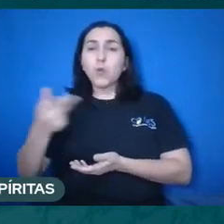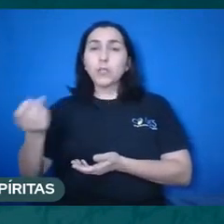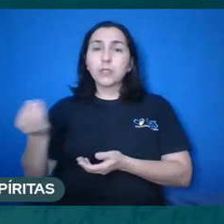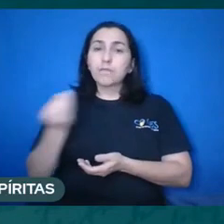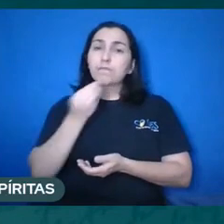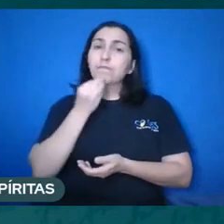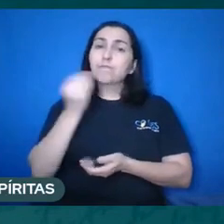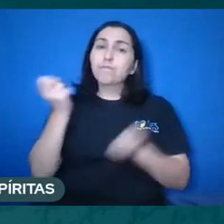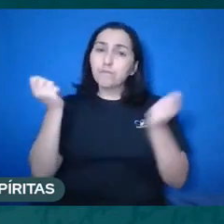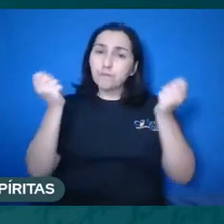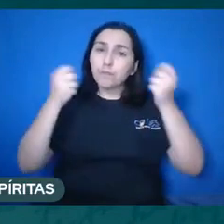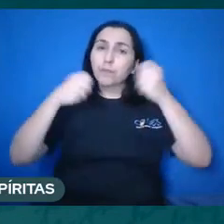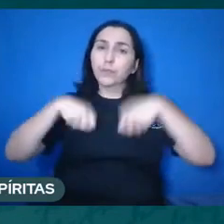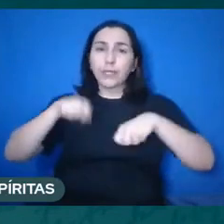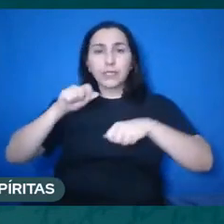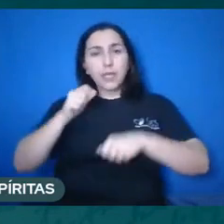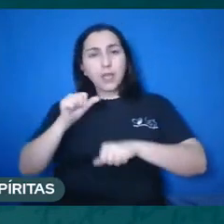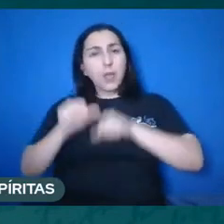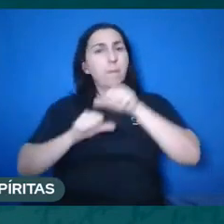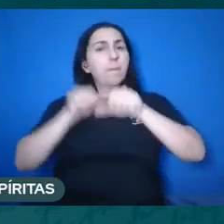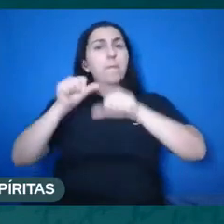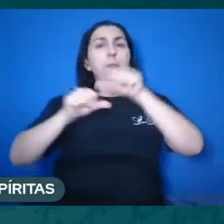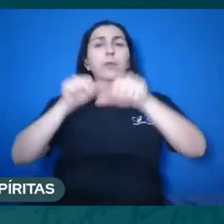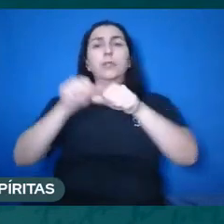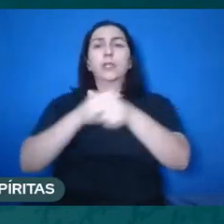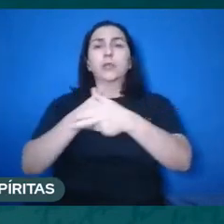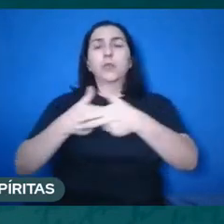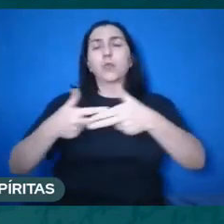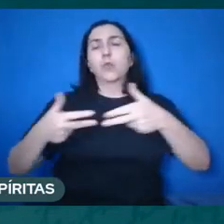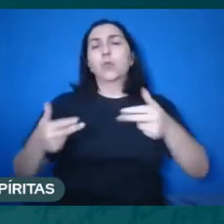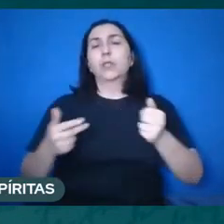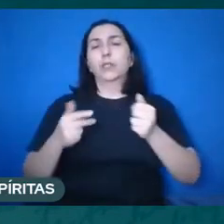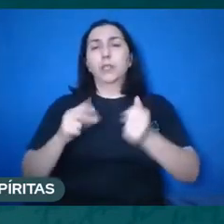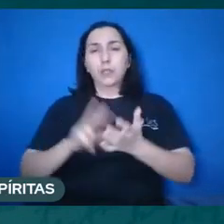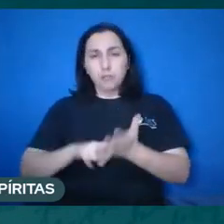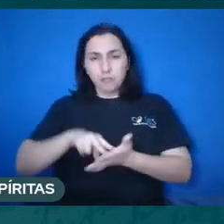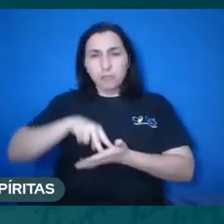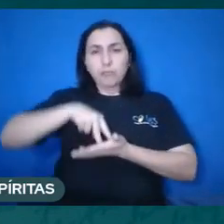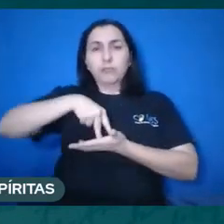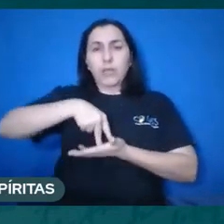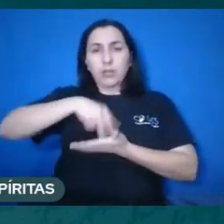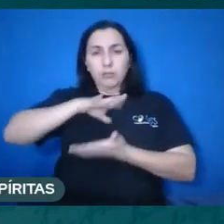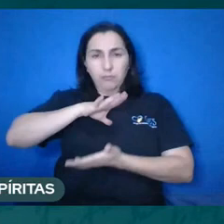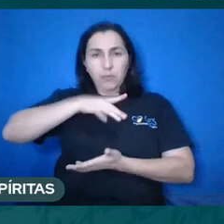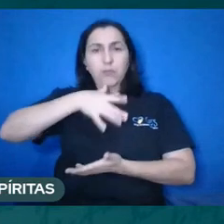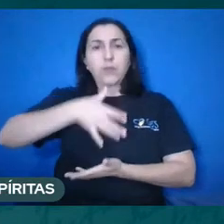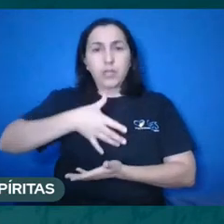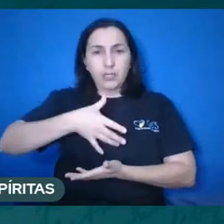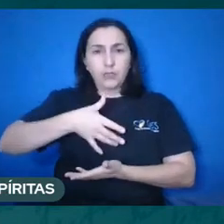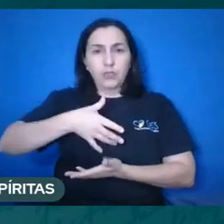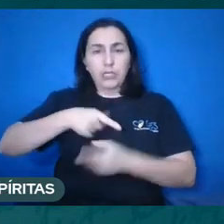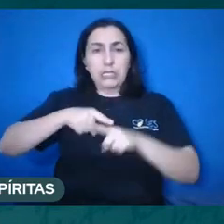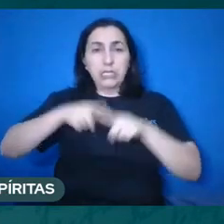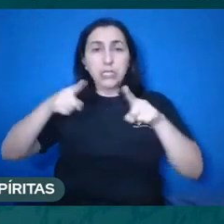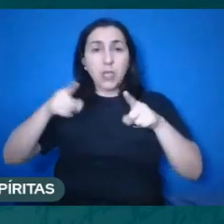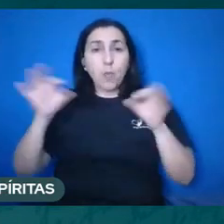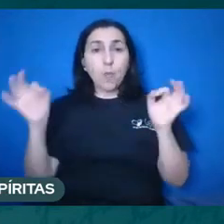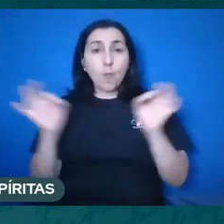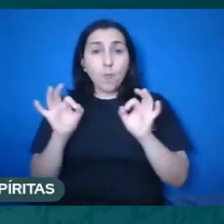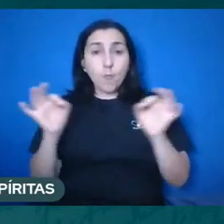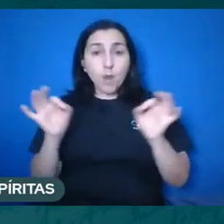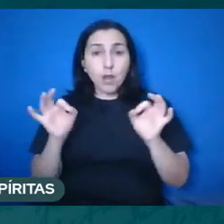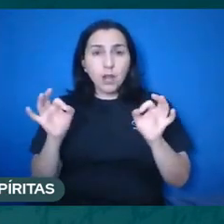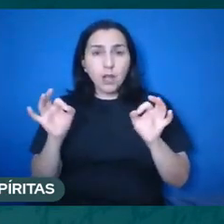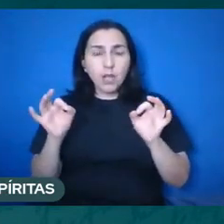encaminhar para aquela solução e para olhar esse problema de frente. Enquanto eu não tenho, não vai surgir.